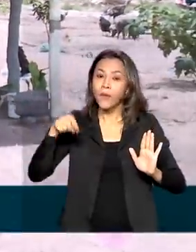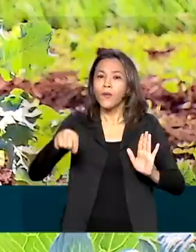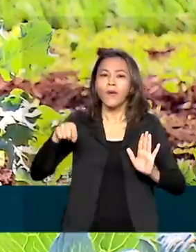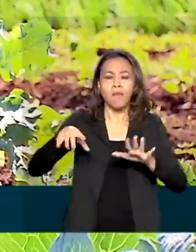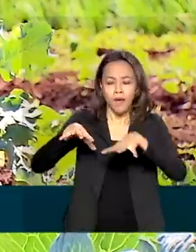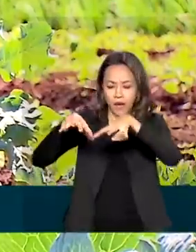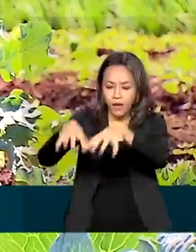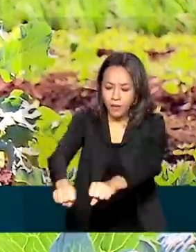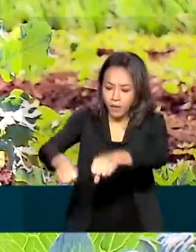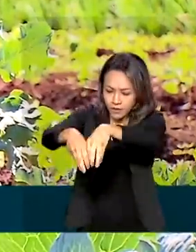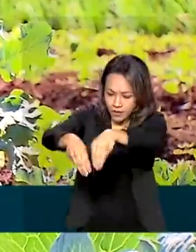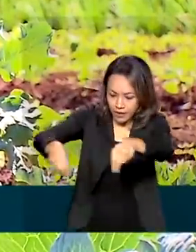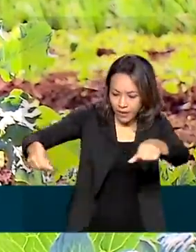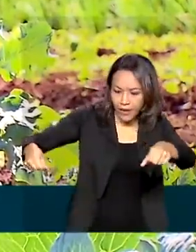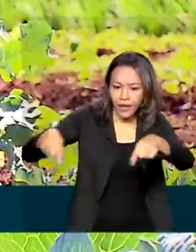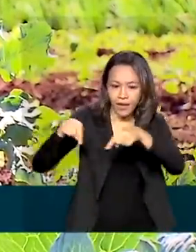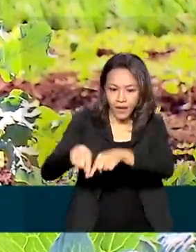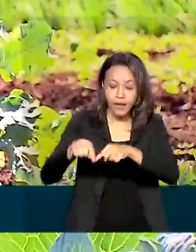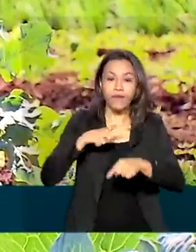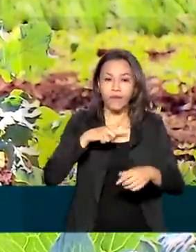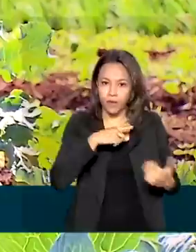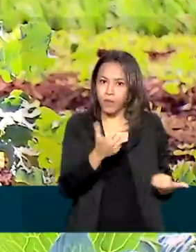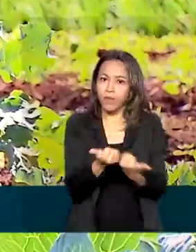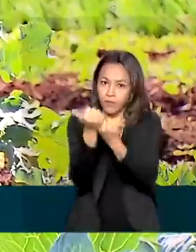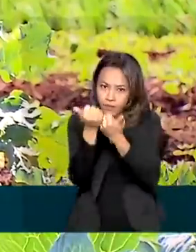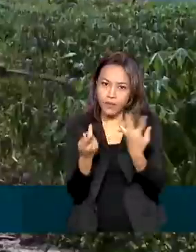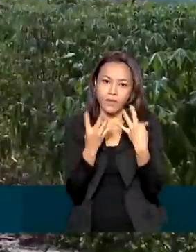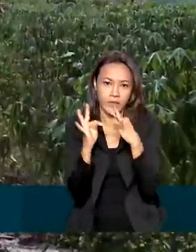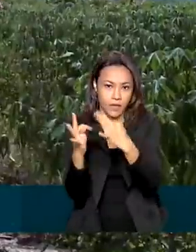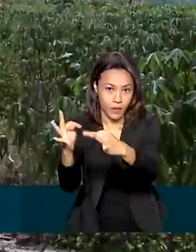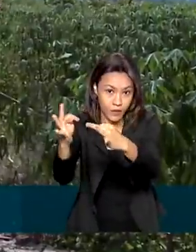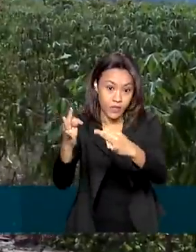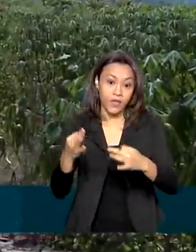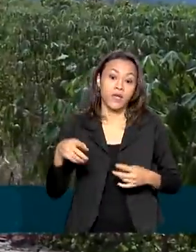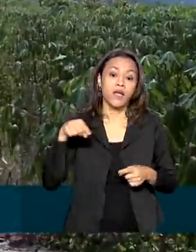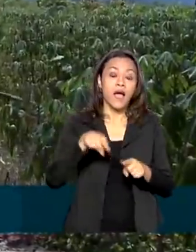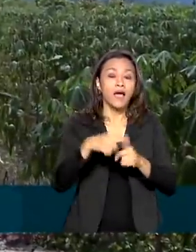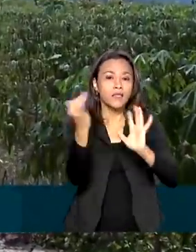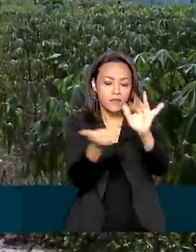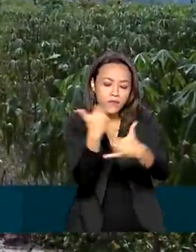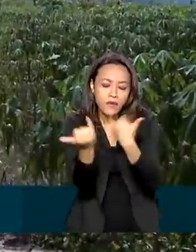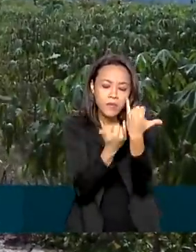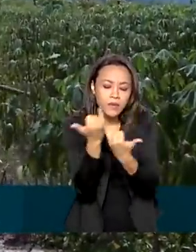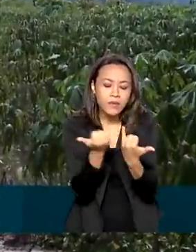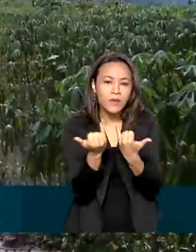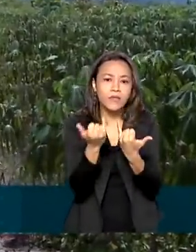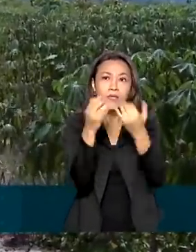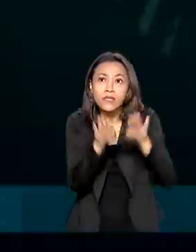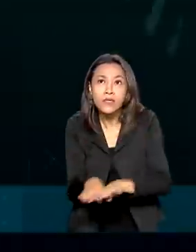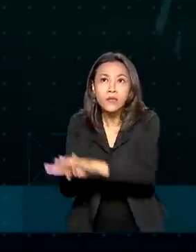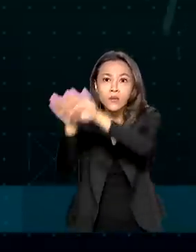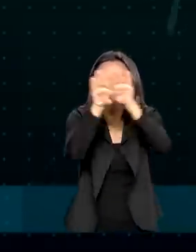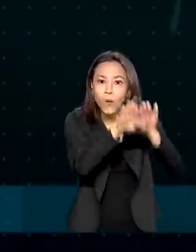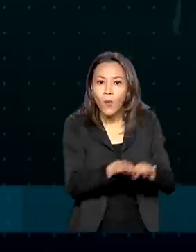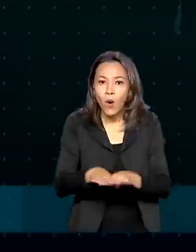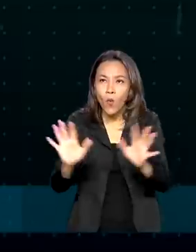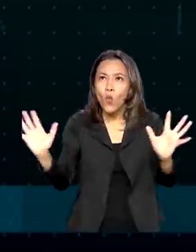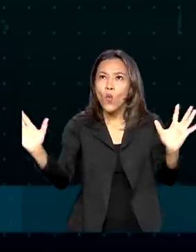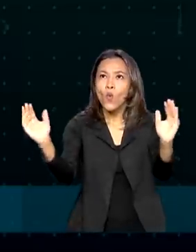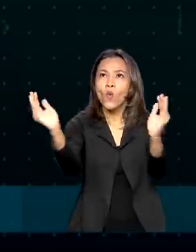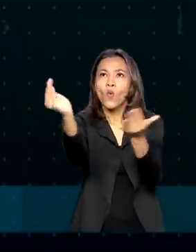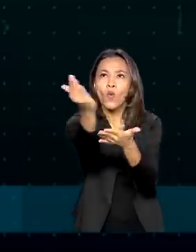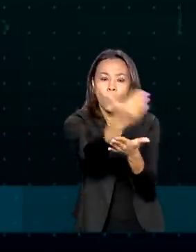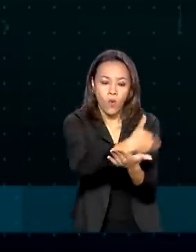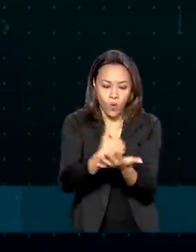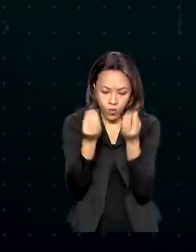fundiária terão o suporte da tecnologia. Os sistemas e bases de dados devem ser unificados e as prefeituras